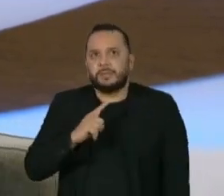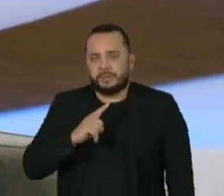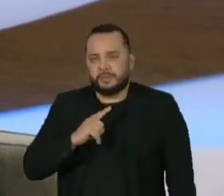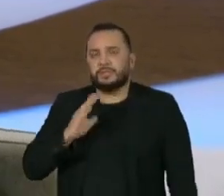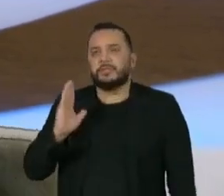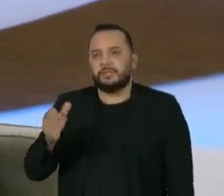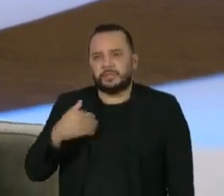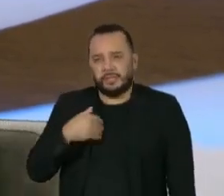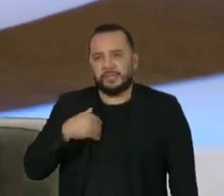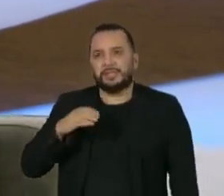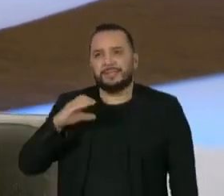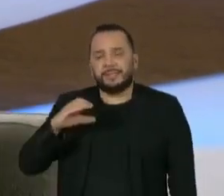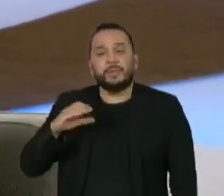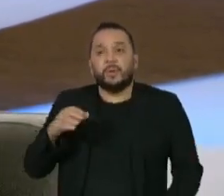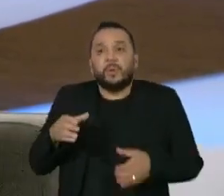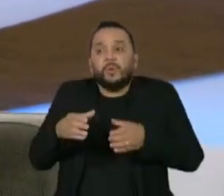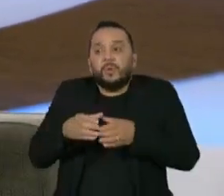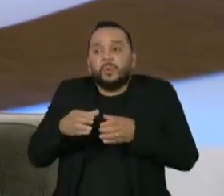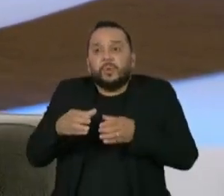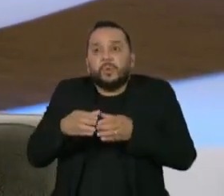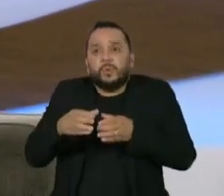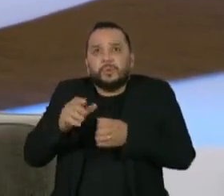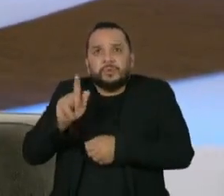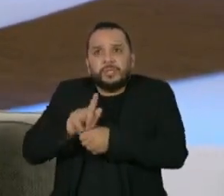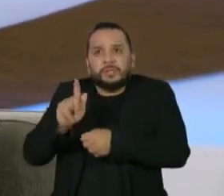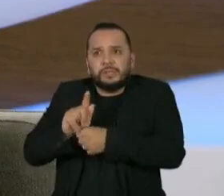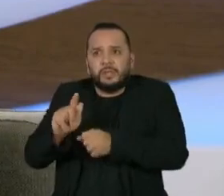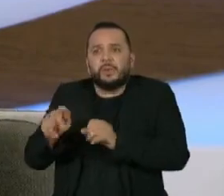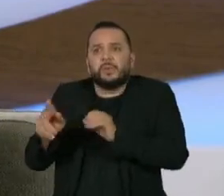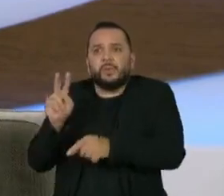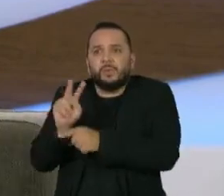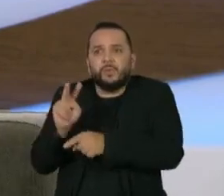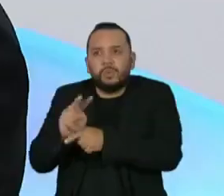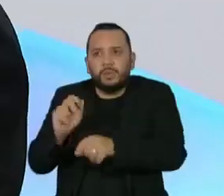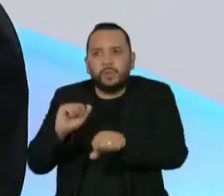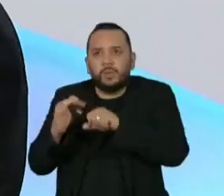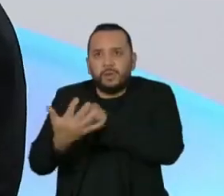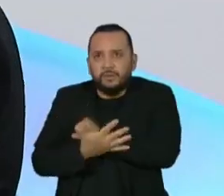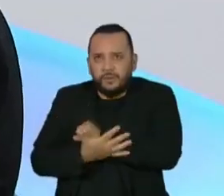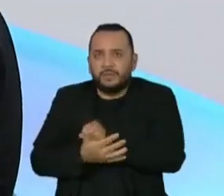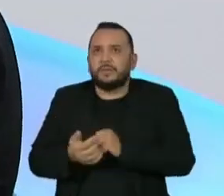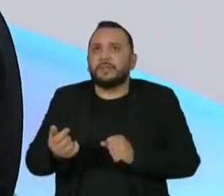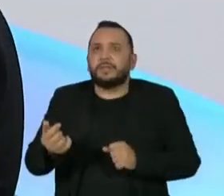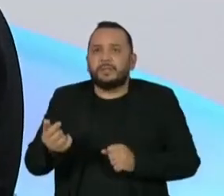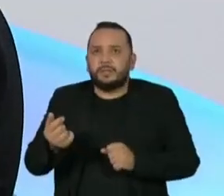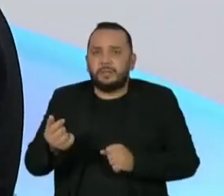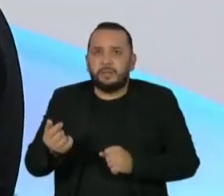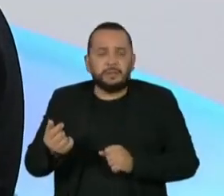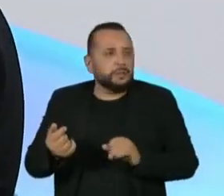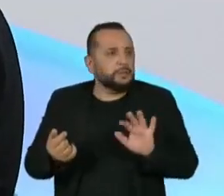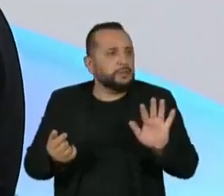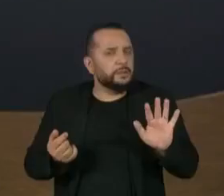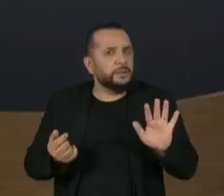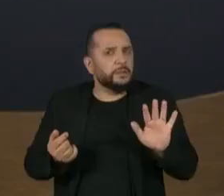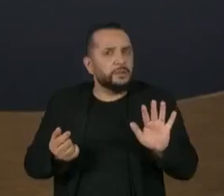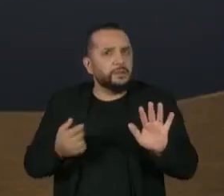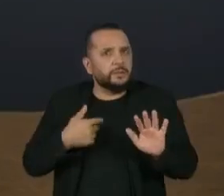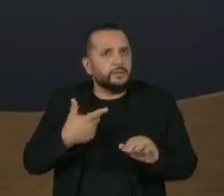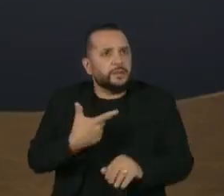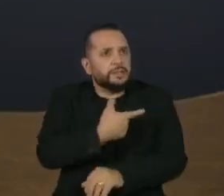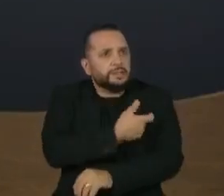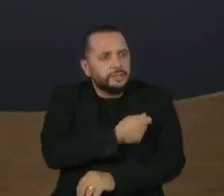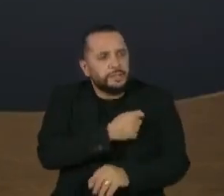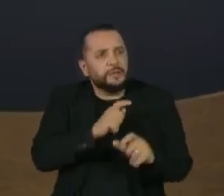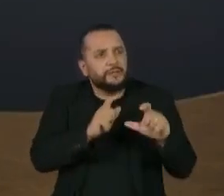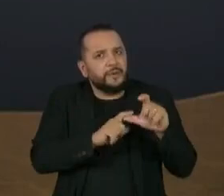Confúcio Moura. Havia um comitê de gestão da Covid, que eu sugeri, que o presidente participava... Não não descobriram nada disso, né, senador, em relação à vacina da